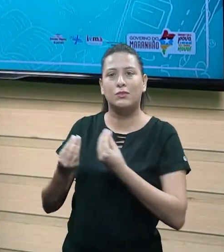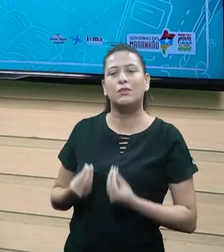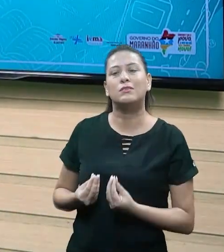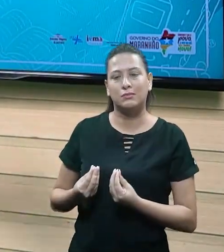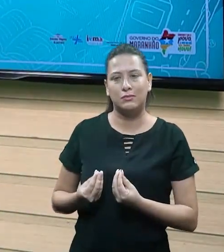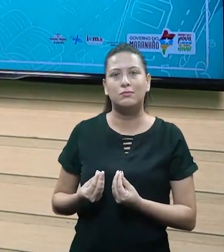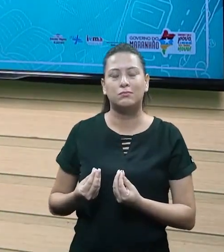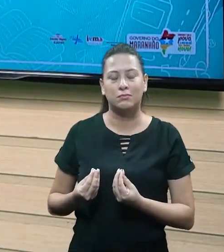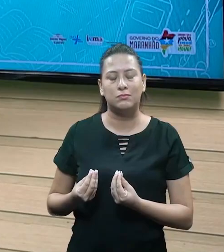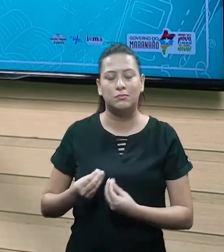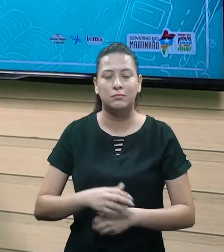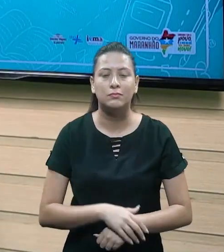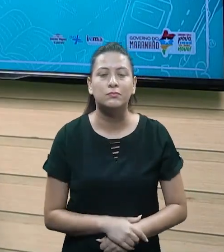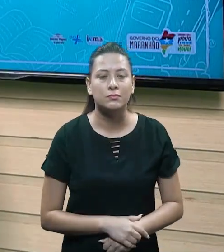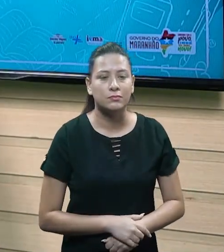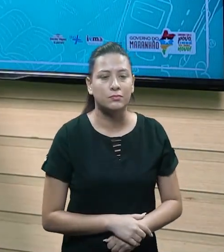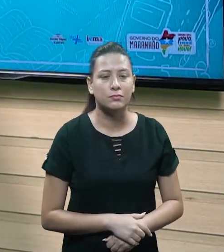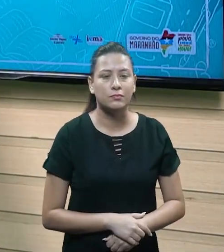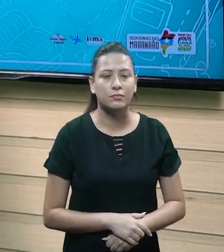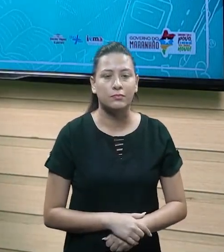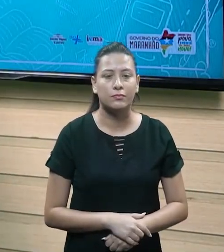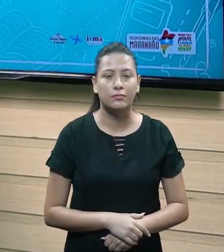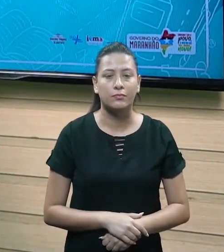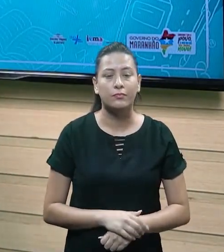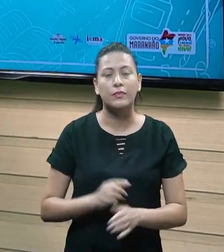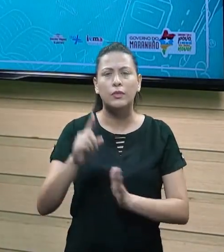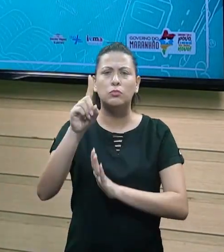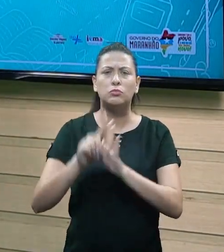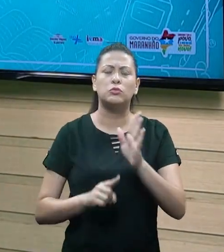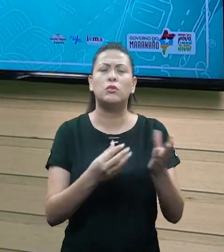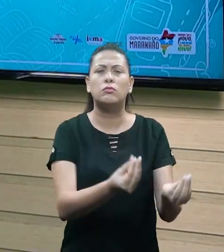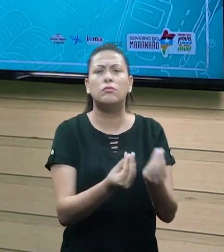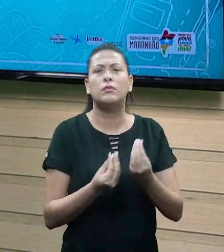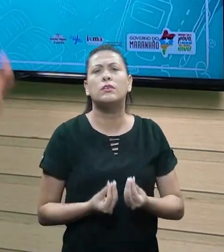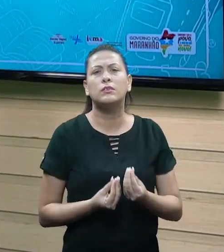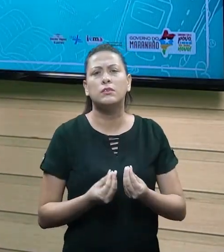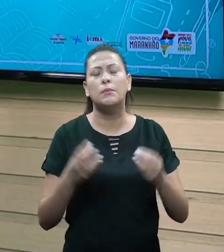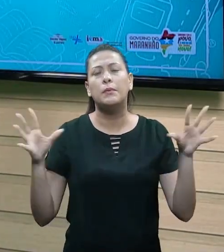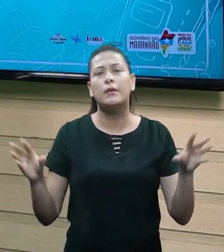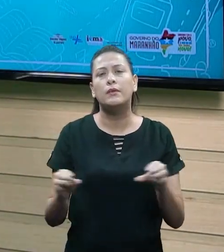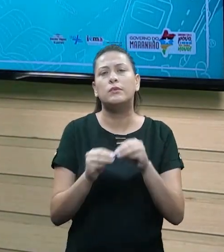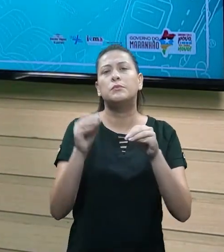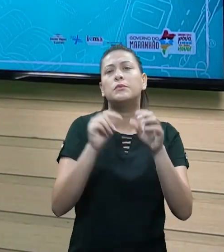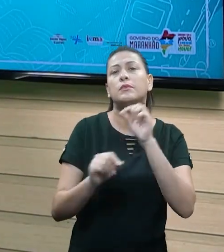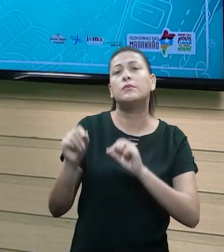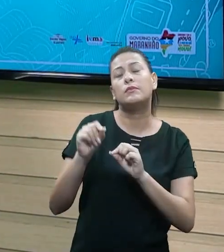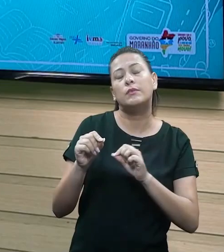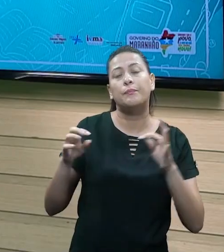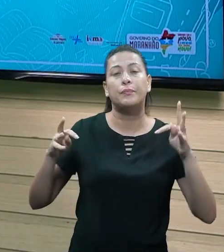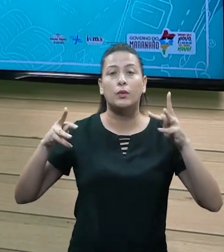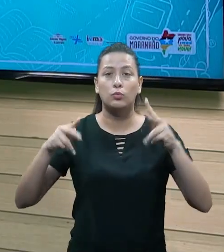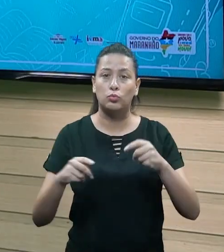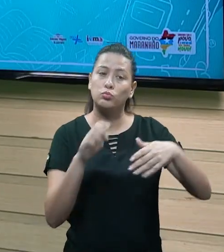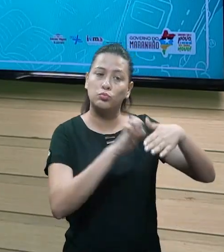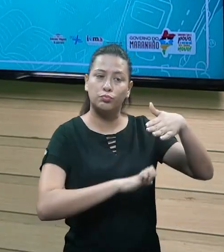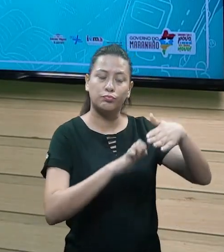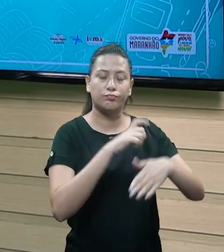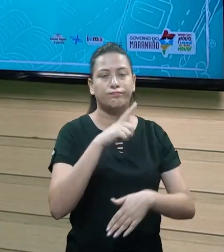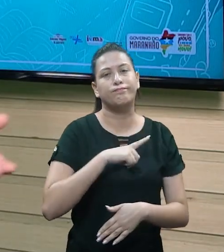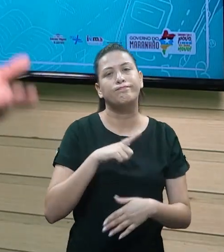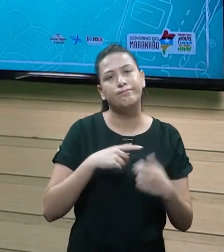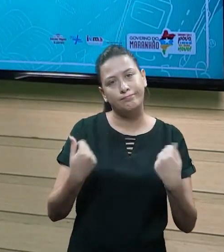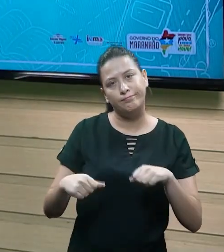a receber, como está citado bem aqui. Então, que é que vencer é direito a receber? Resumindo aqui para vocês, é tudo que a empresa